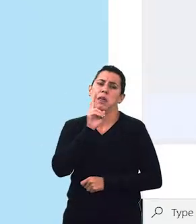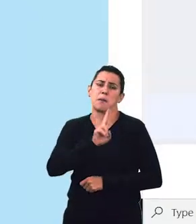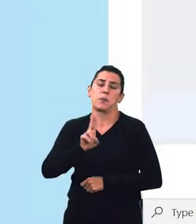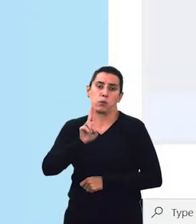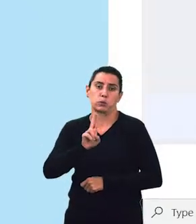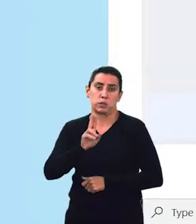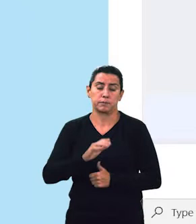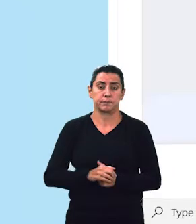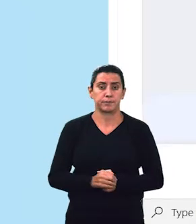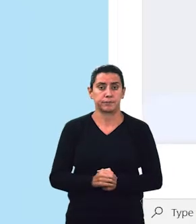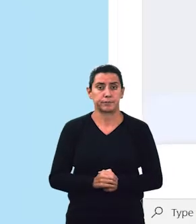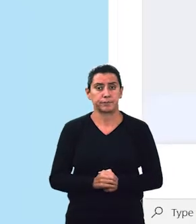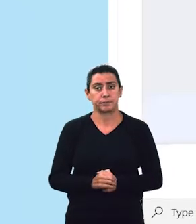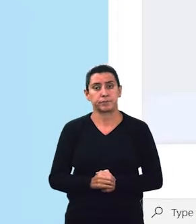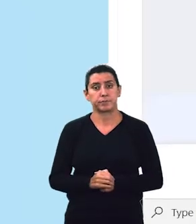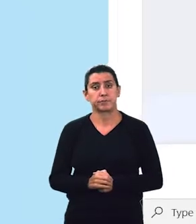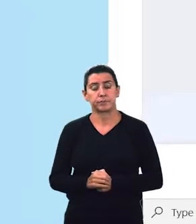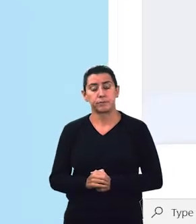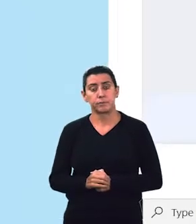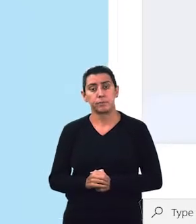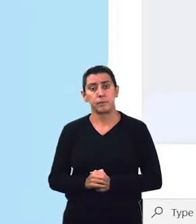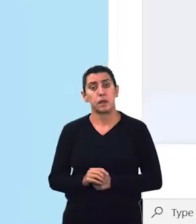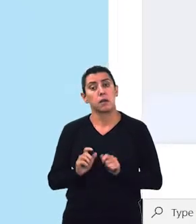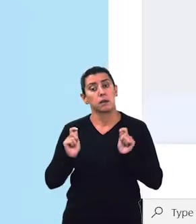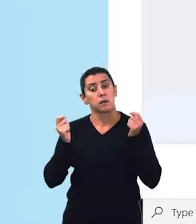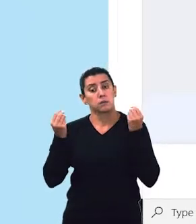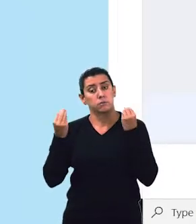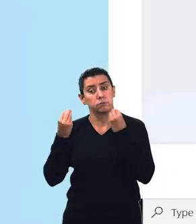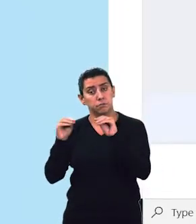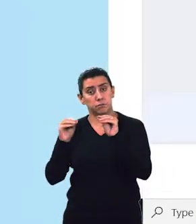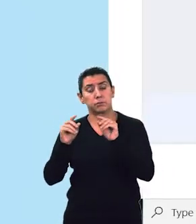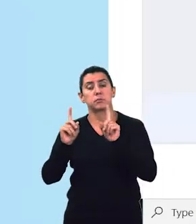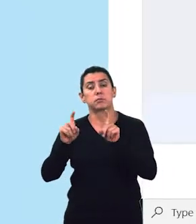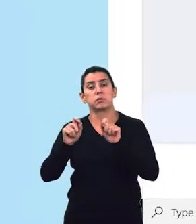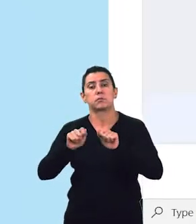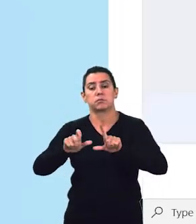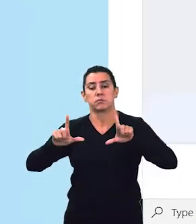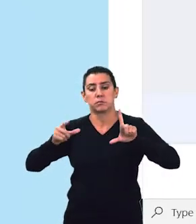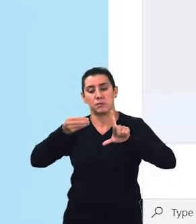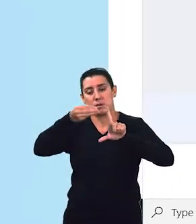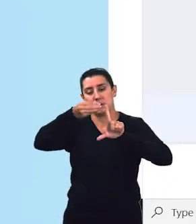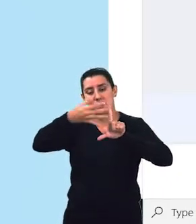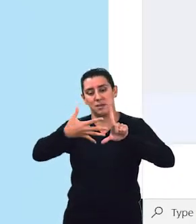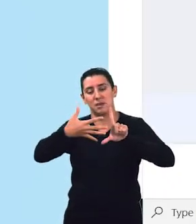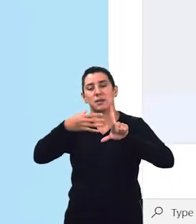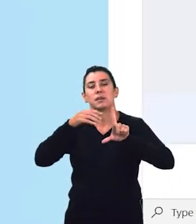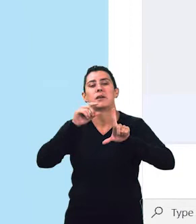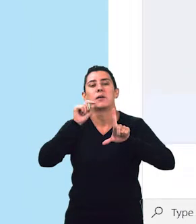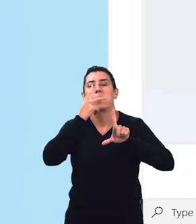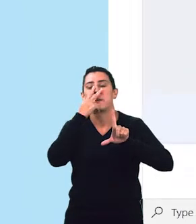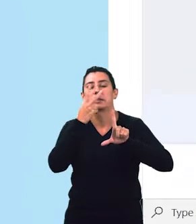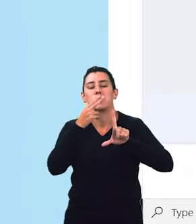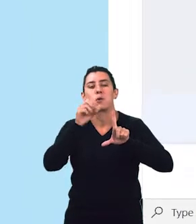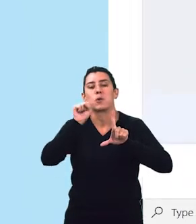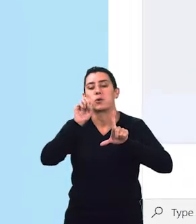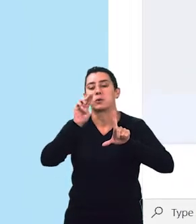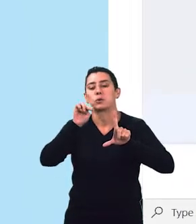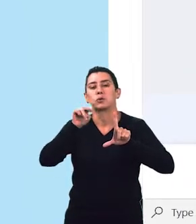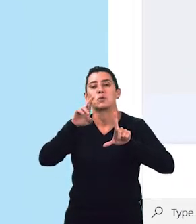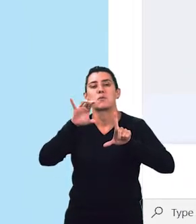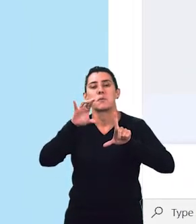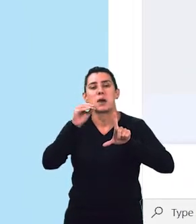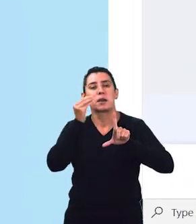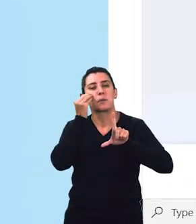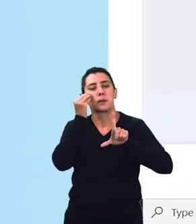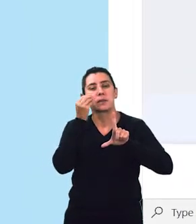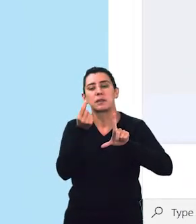Depois, só clicar em Next, aparece uma tela de sumário, todo o que está sendo contratado, valor por hora, ok? 12